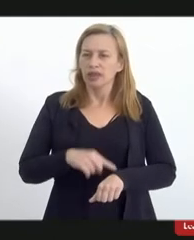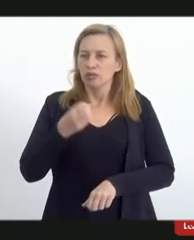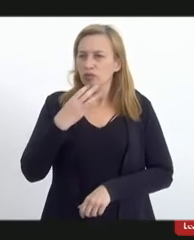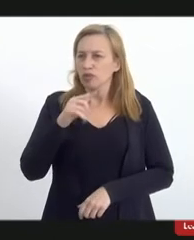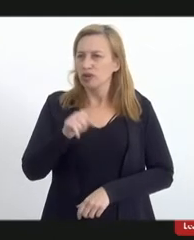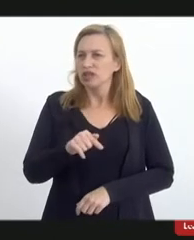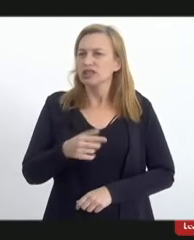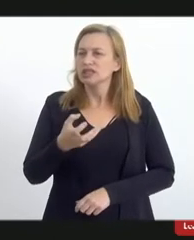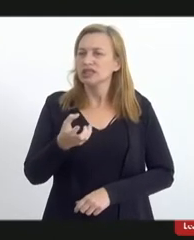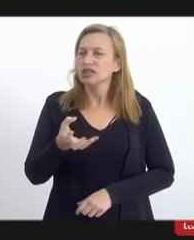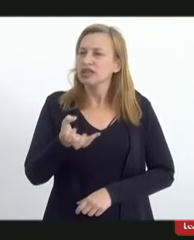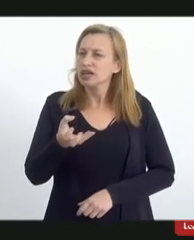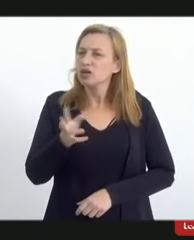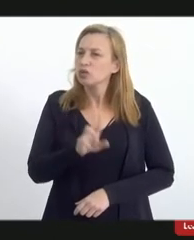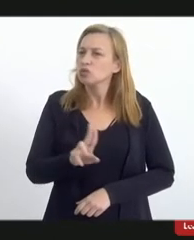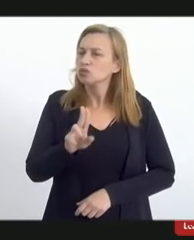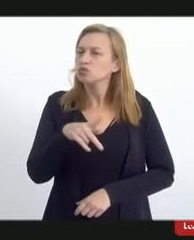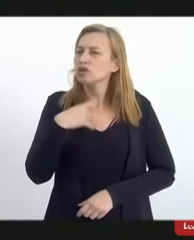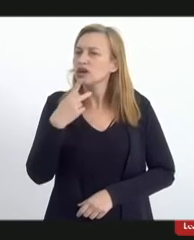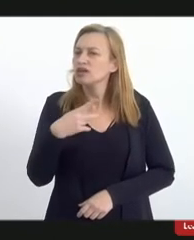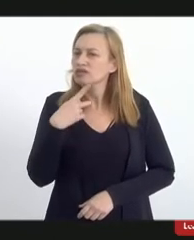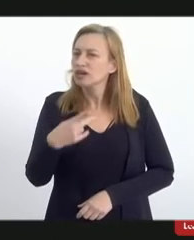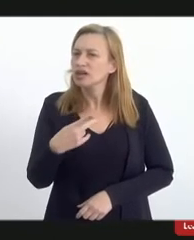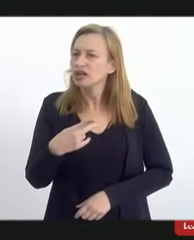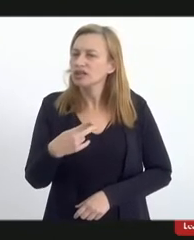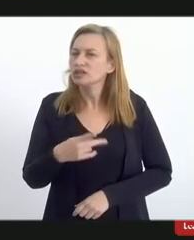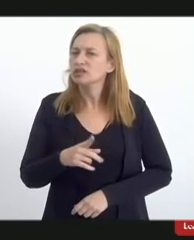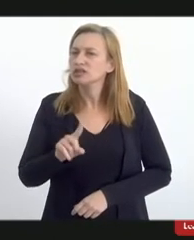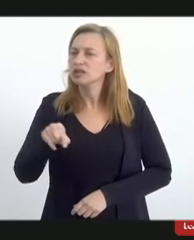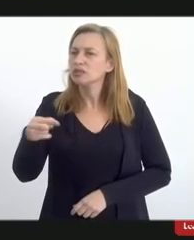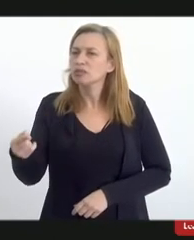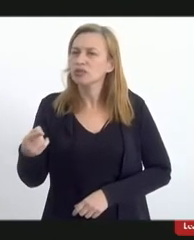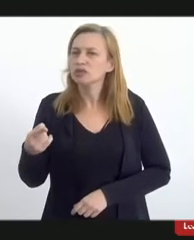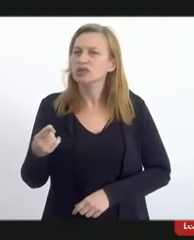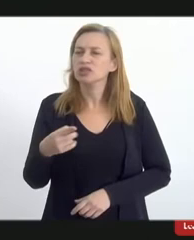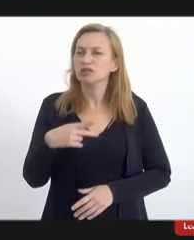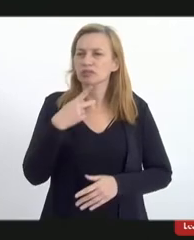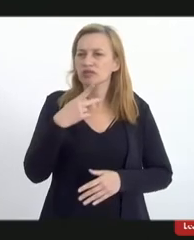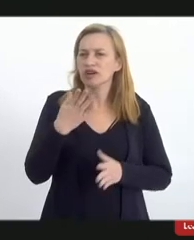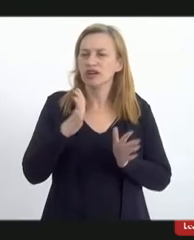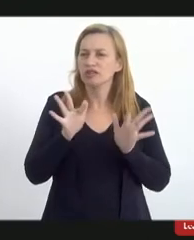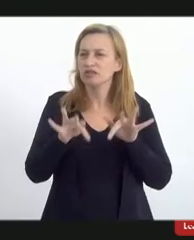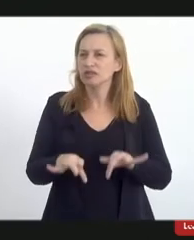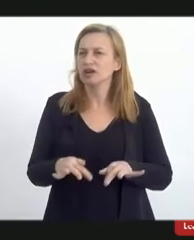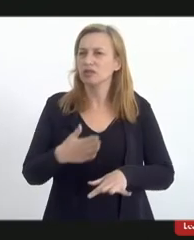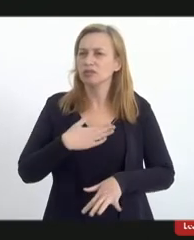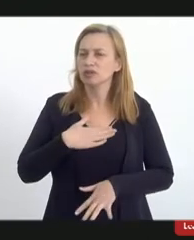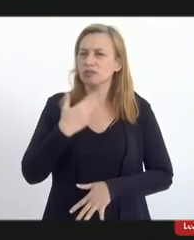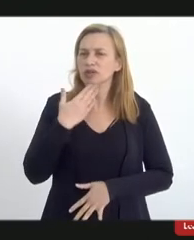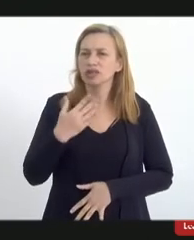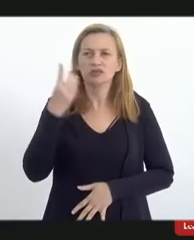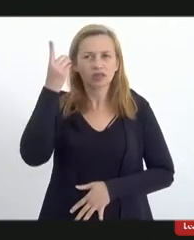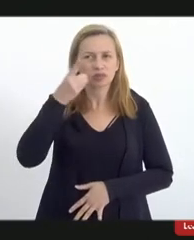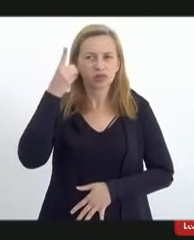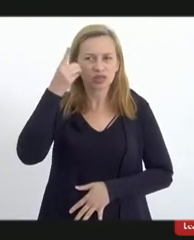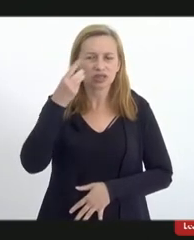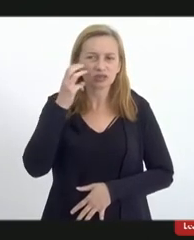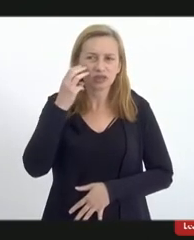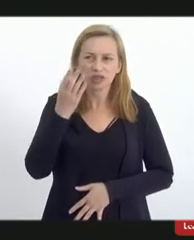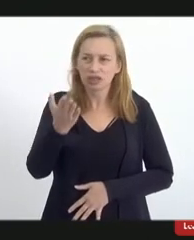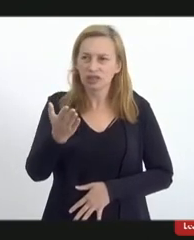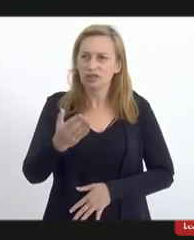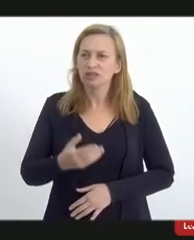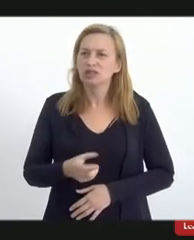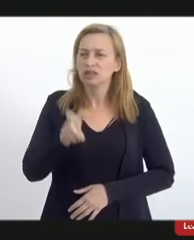se deseja fazer alguma observação e aí eu vou passar então para as considerações finais pedindo ao deputado Valdeque que vossa